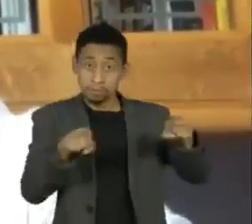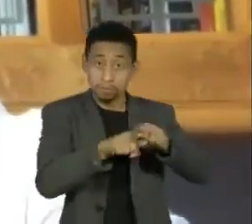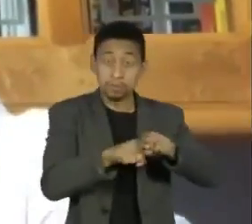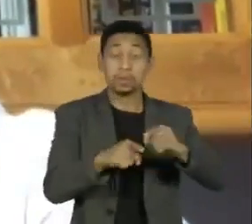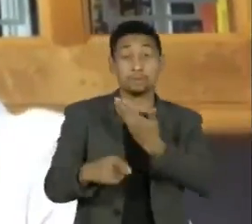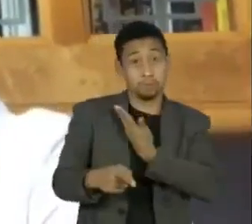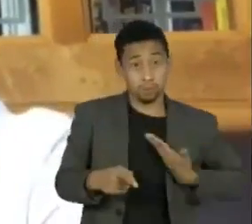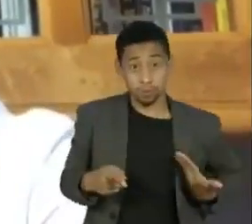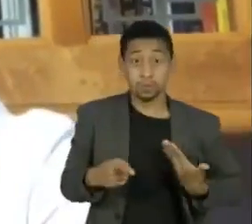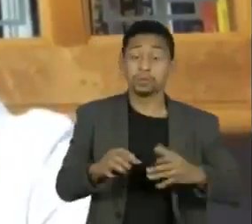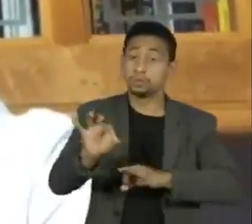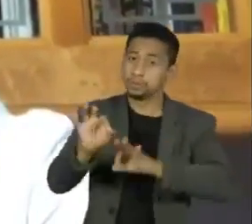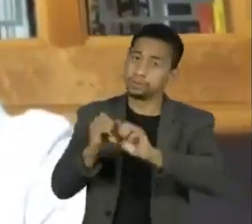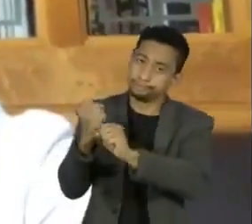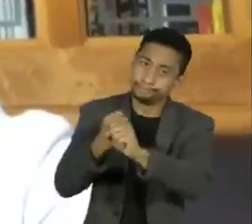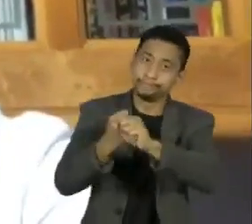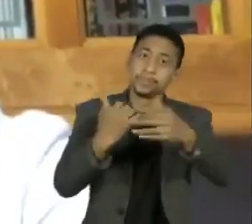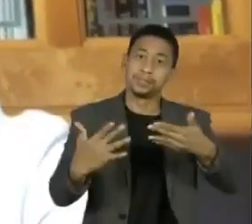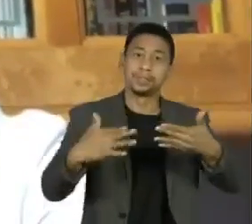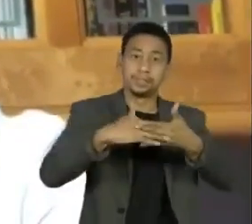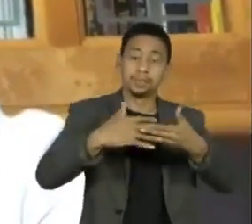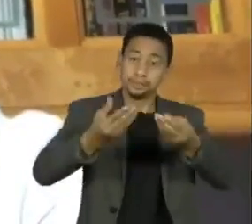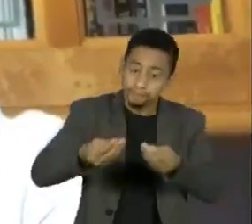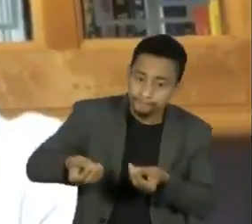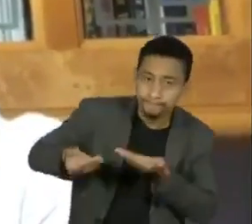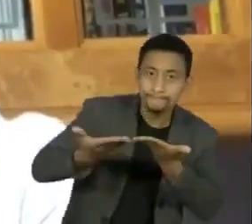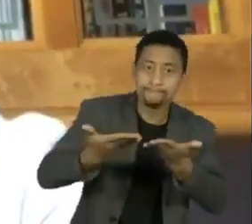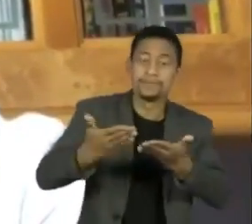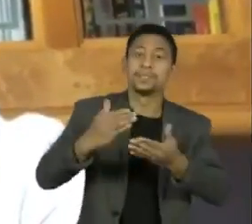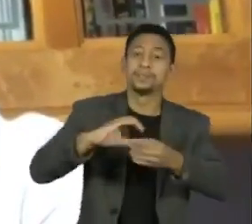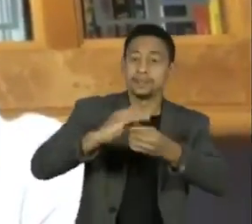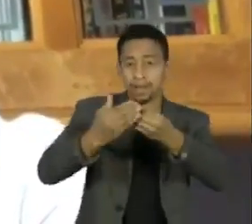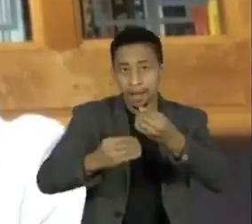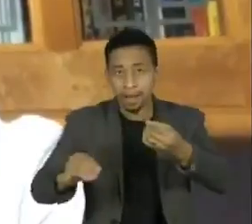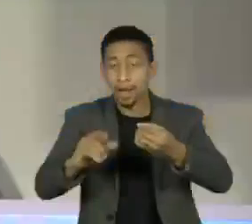públicas, para que o cidadão receba o quanto antes os serviços de água e esgoto. Obrigado. Obrigado.